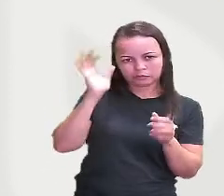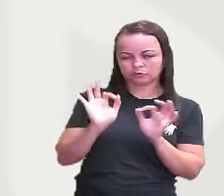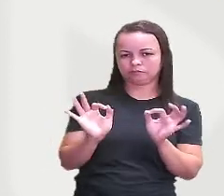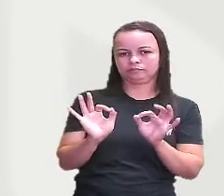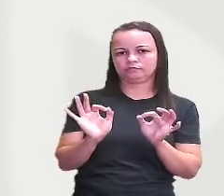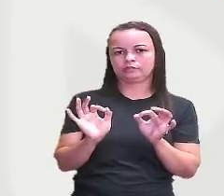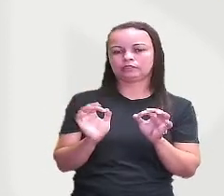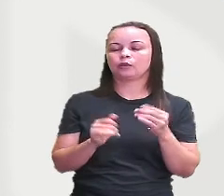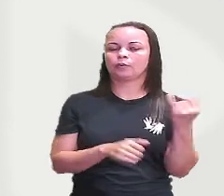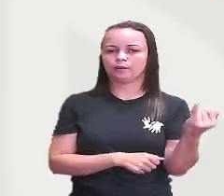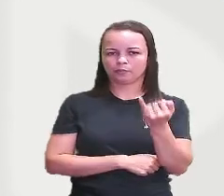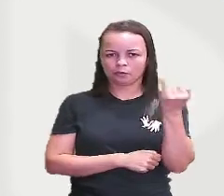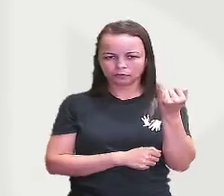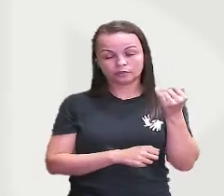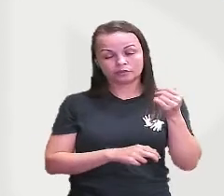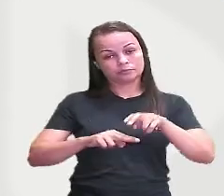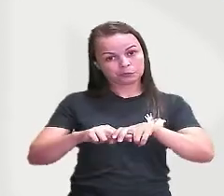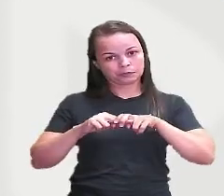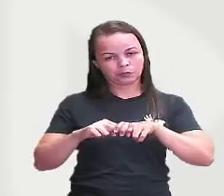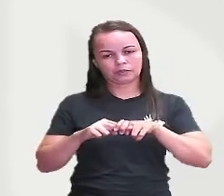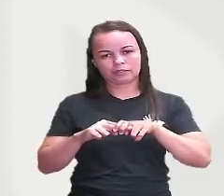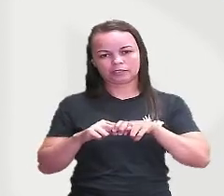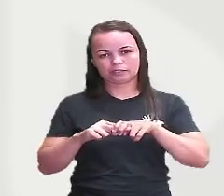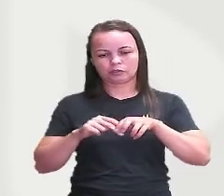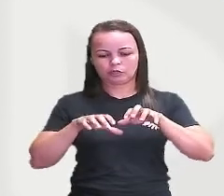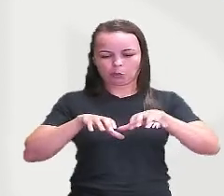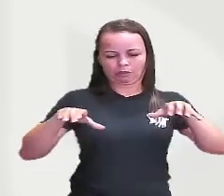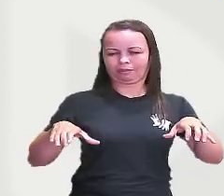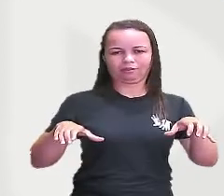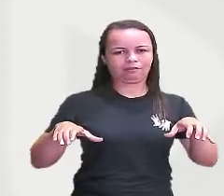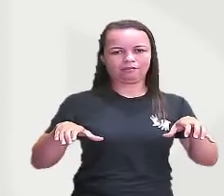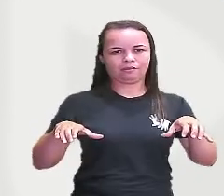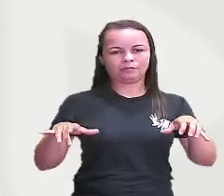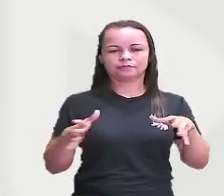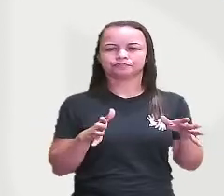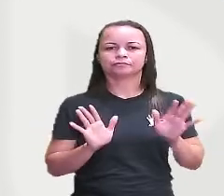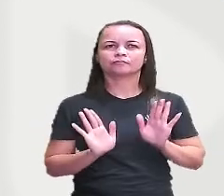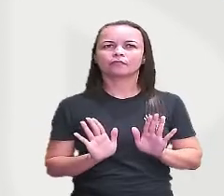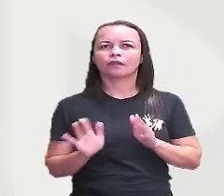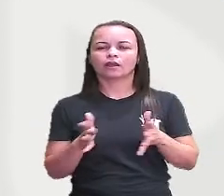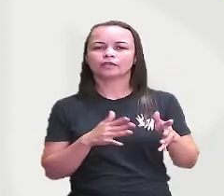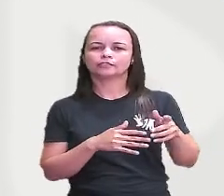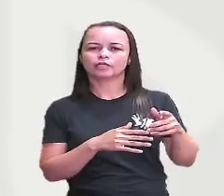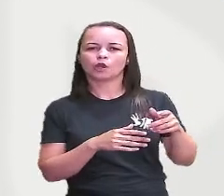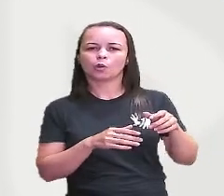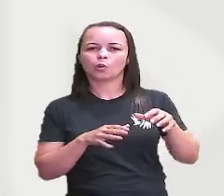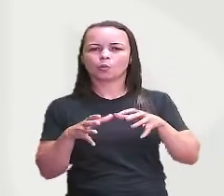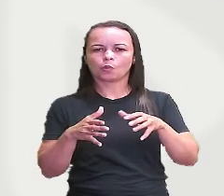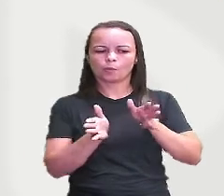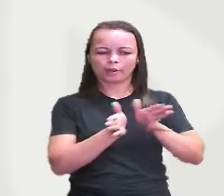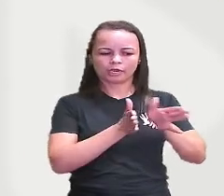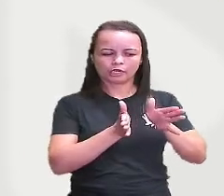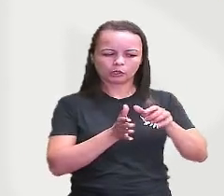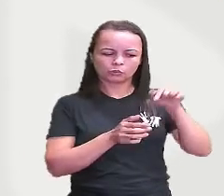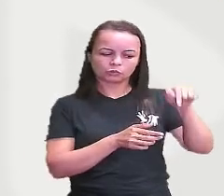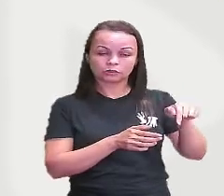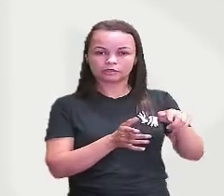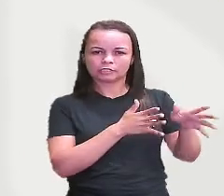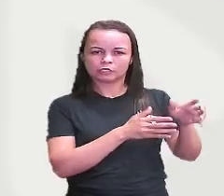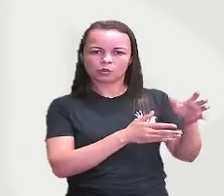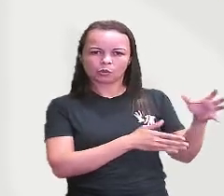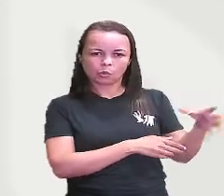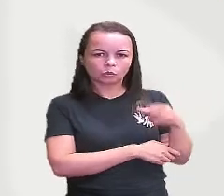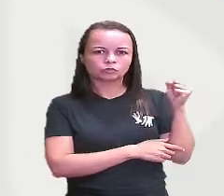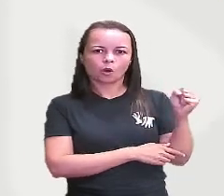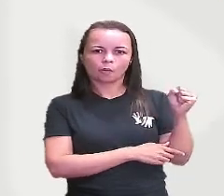importante por isso que nós não separamos ah então o período Napoleônico é só o período que Napoleão dominou